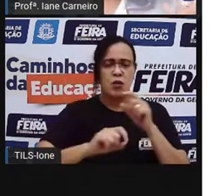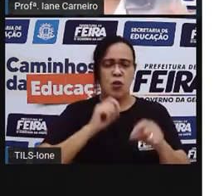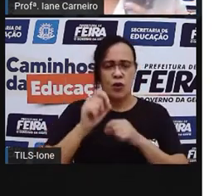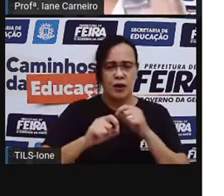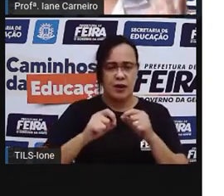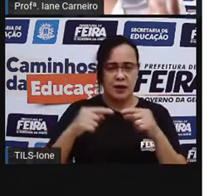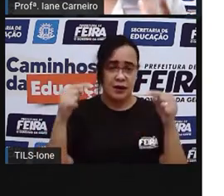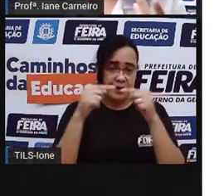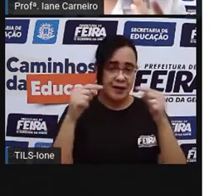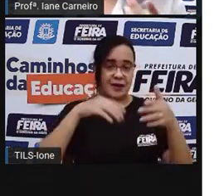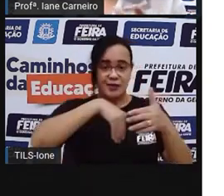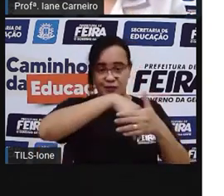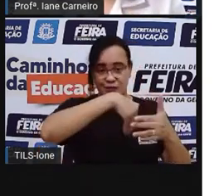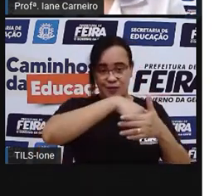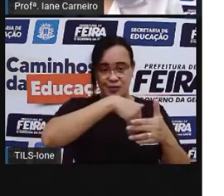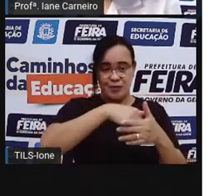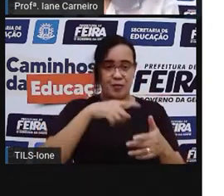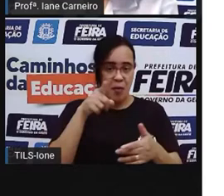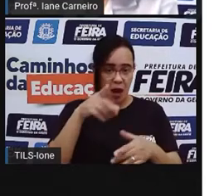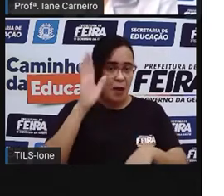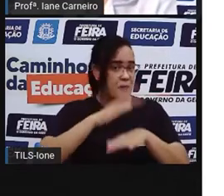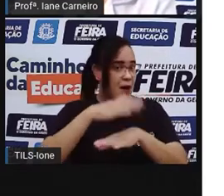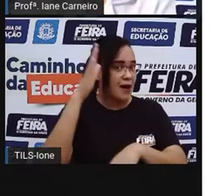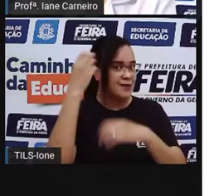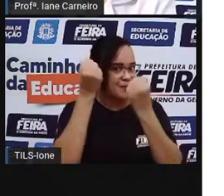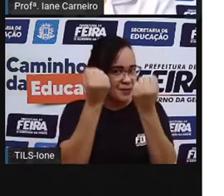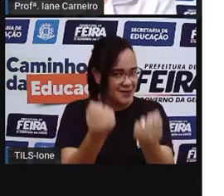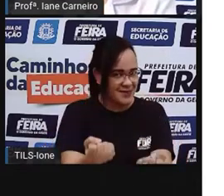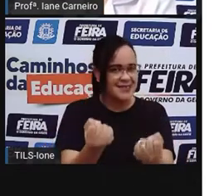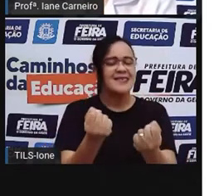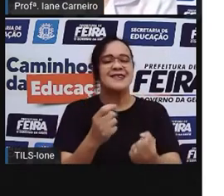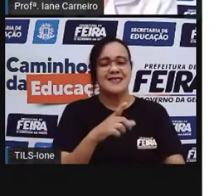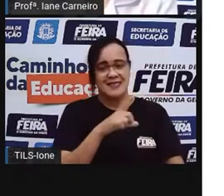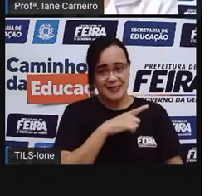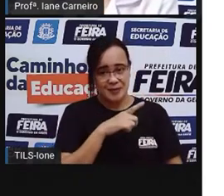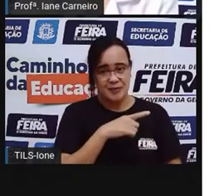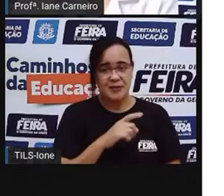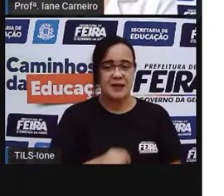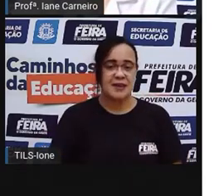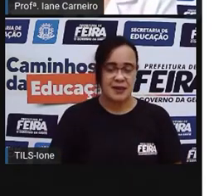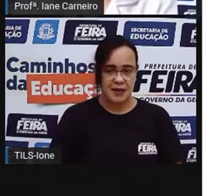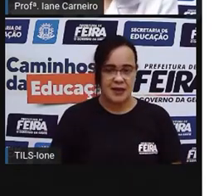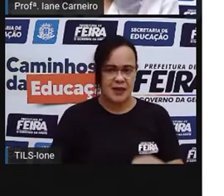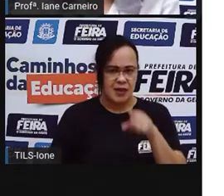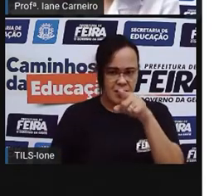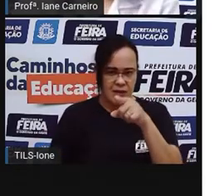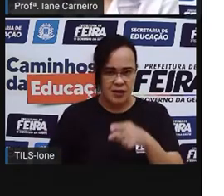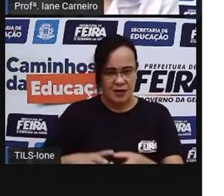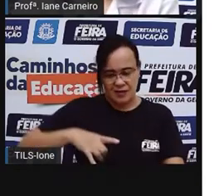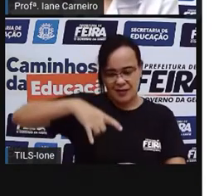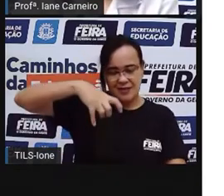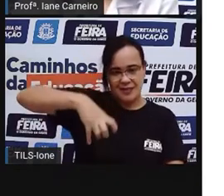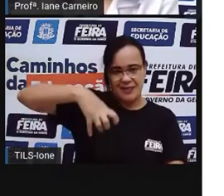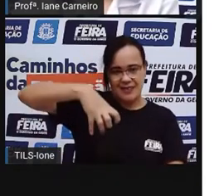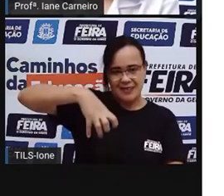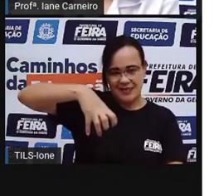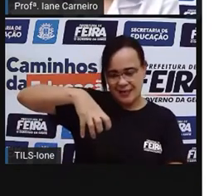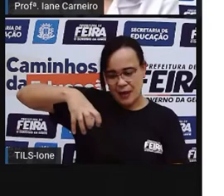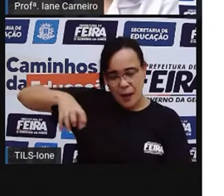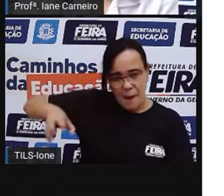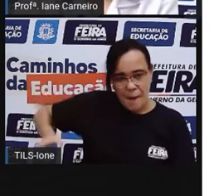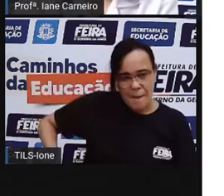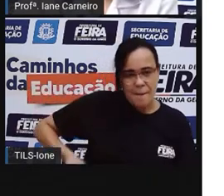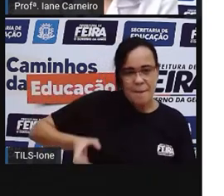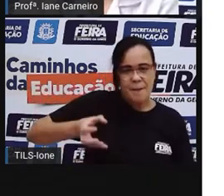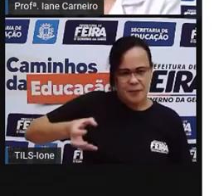futebol, mas ela é mais pesadinha, certo? E tem a bola de boliche. Essa aqui também é pesada. E aí, ó,